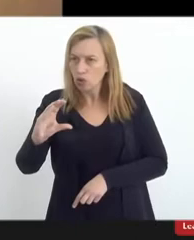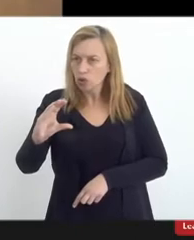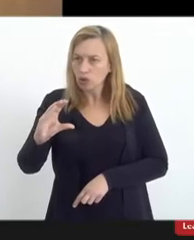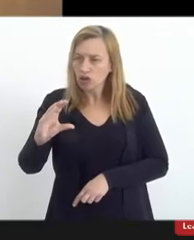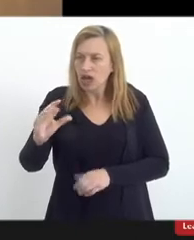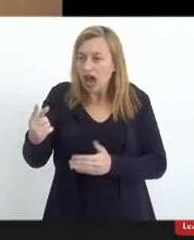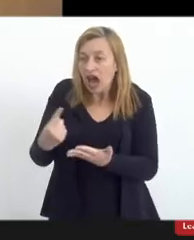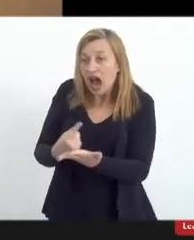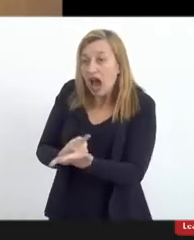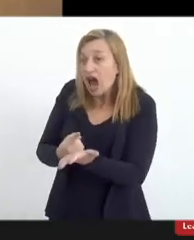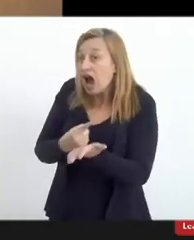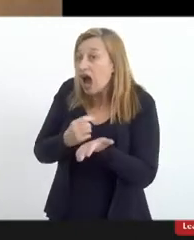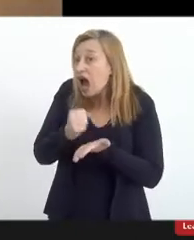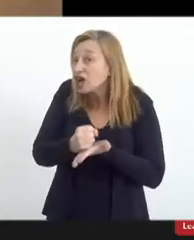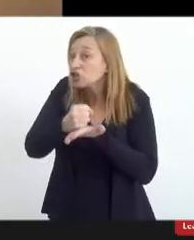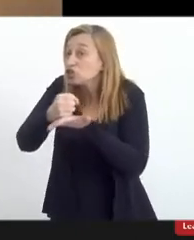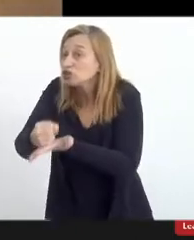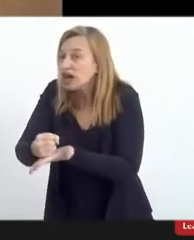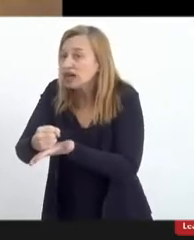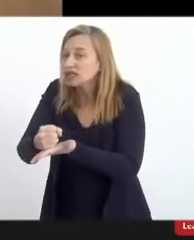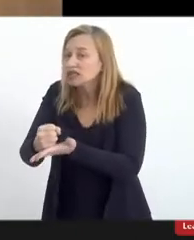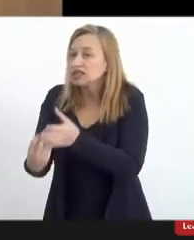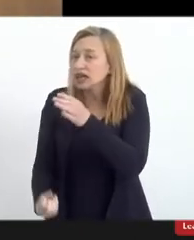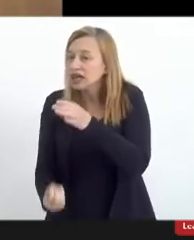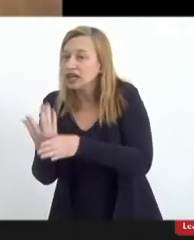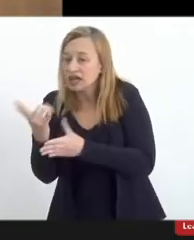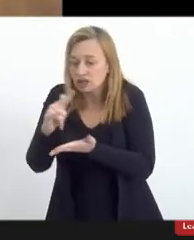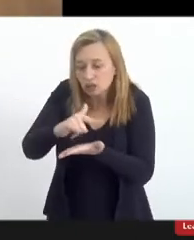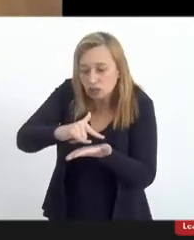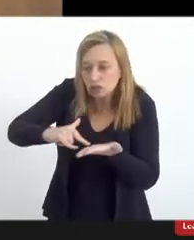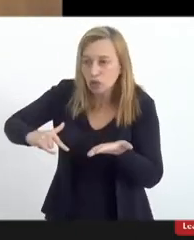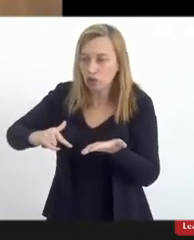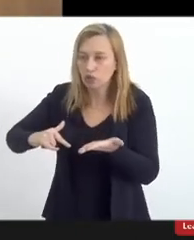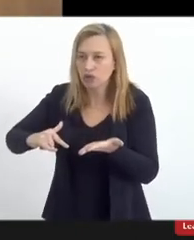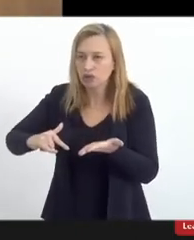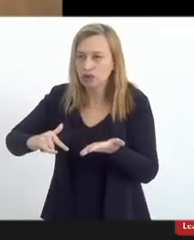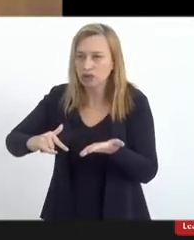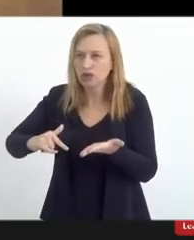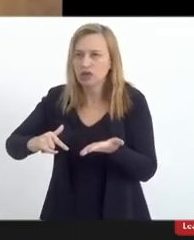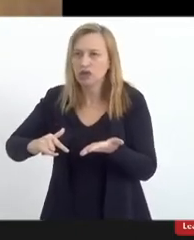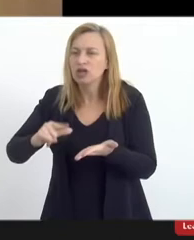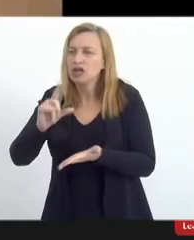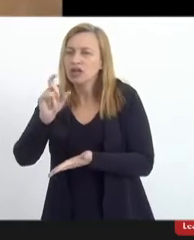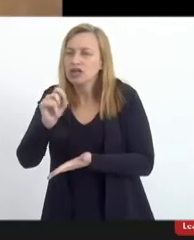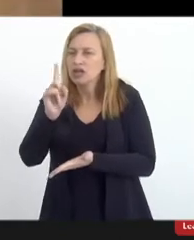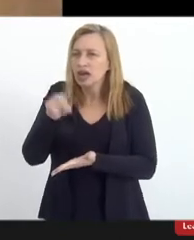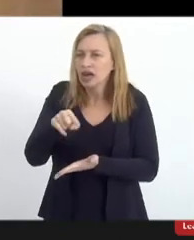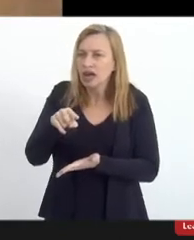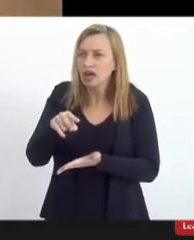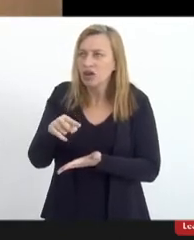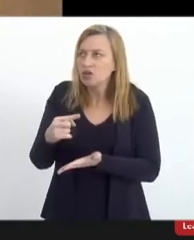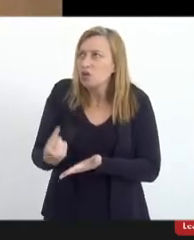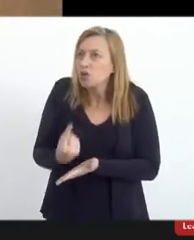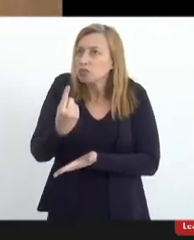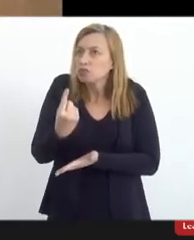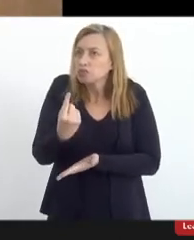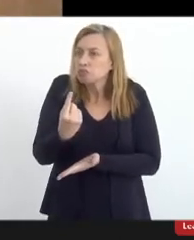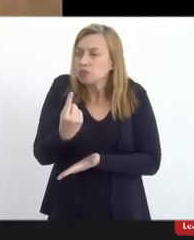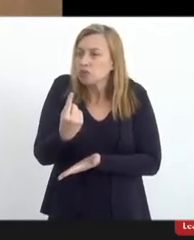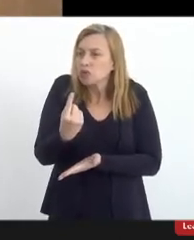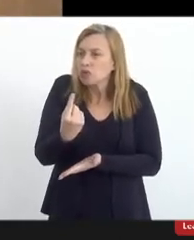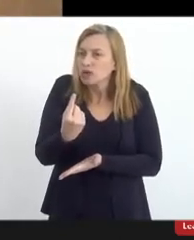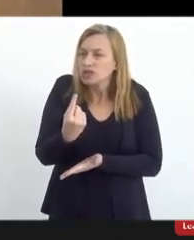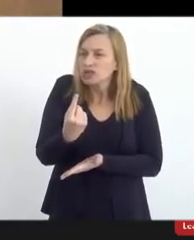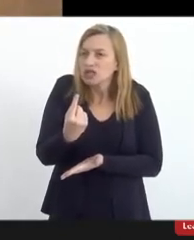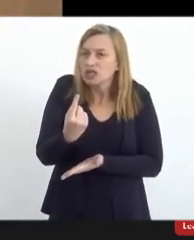ajudassem na confecção desse documento, o que é algo inédito em toda a história